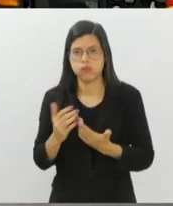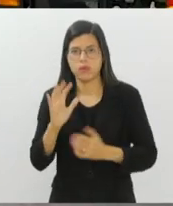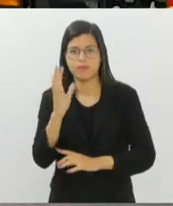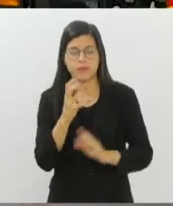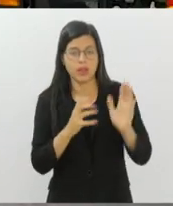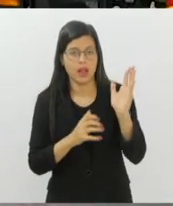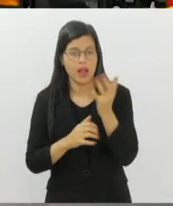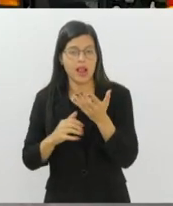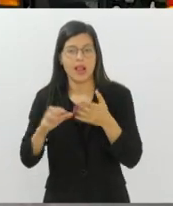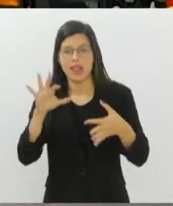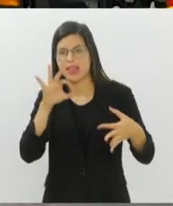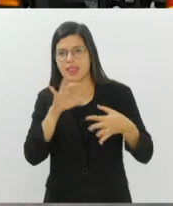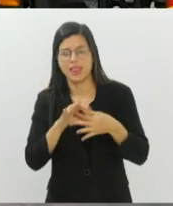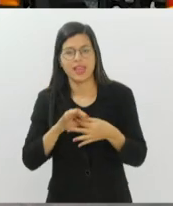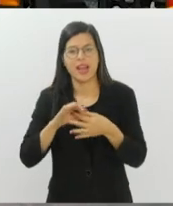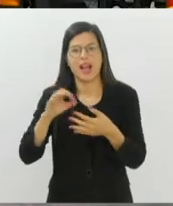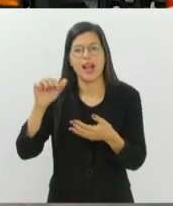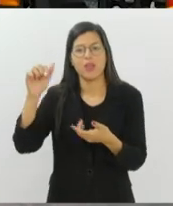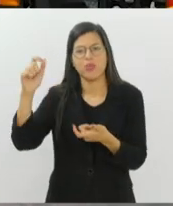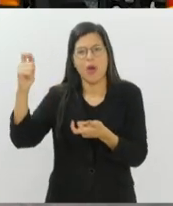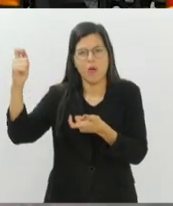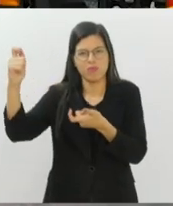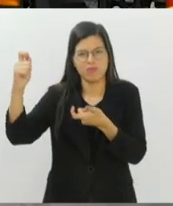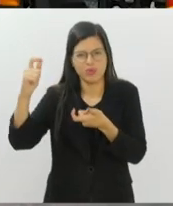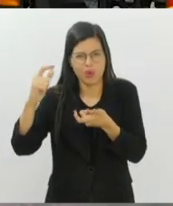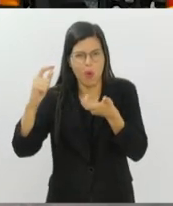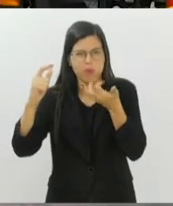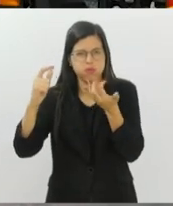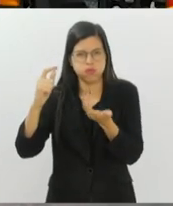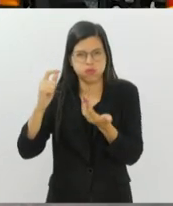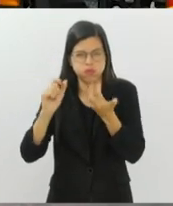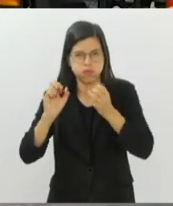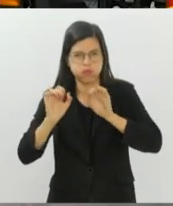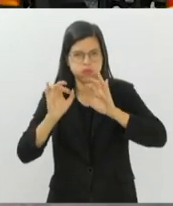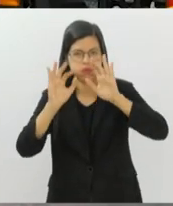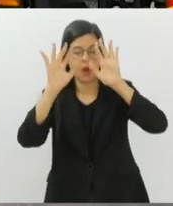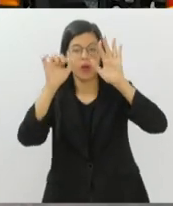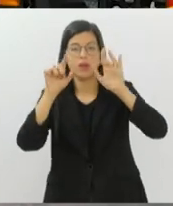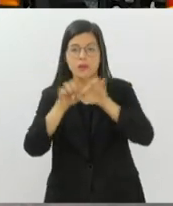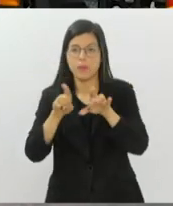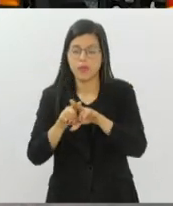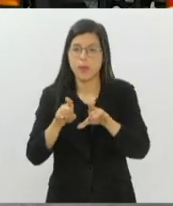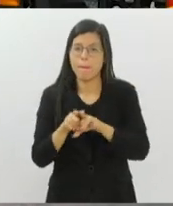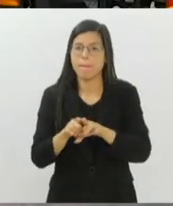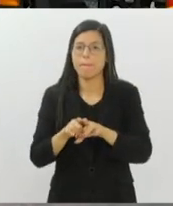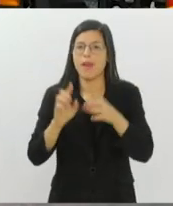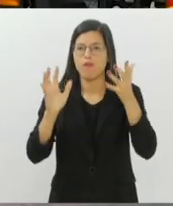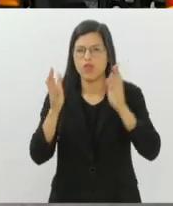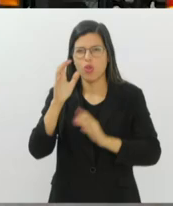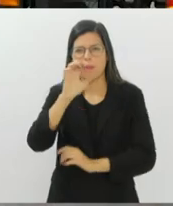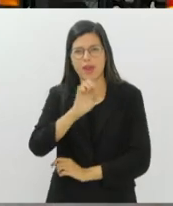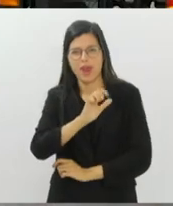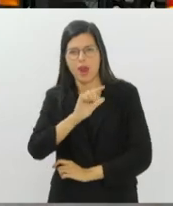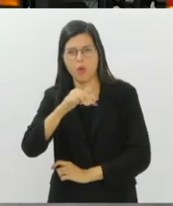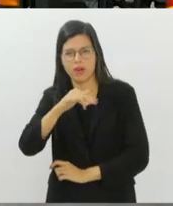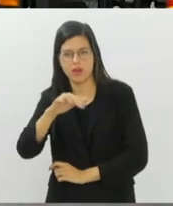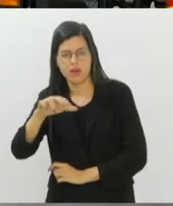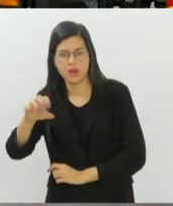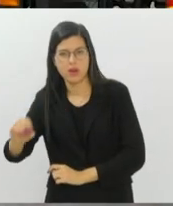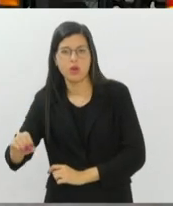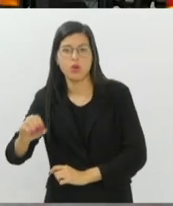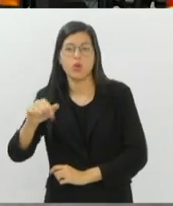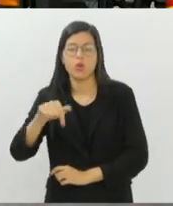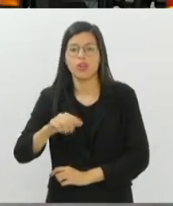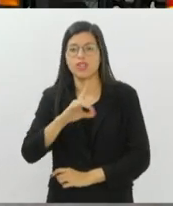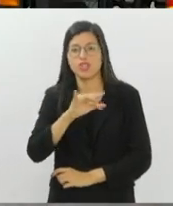global, as ondas de calor e a presença forte do auninho aqui no Estado do Rio, que propiciou dias de muito calor e com baixa